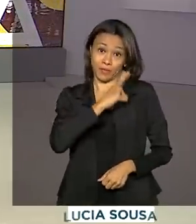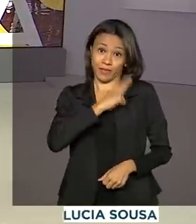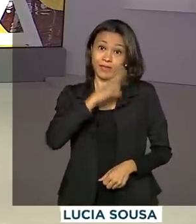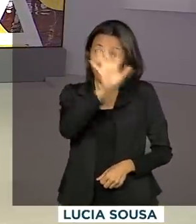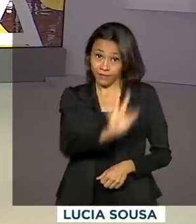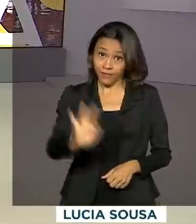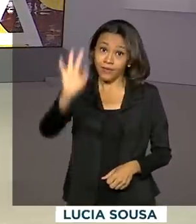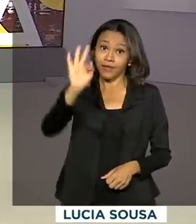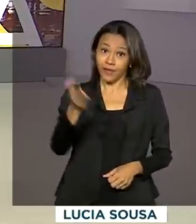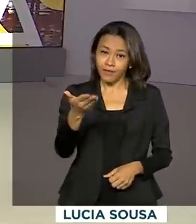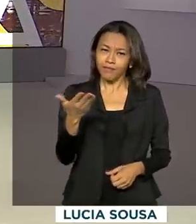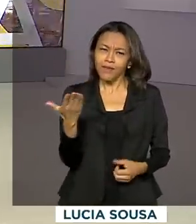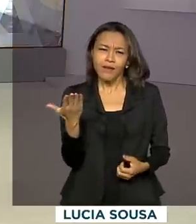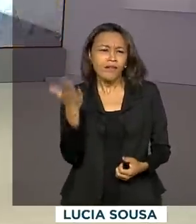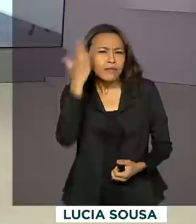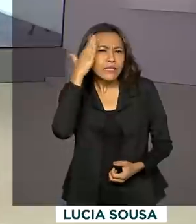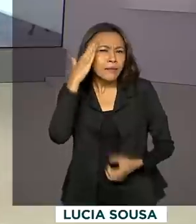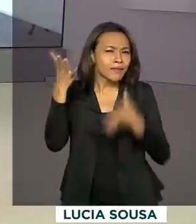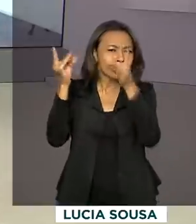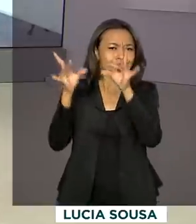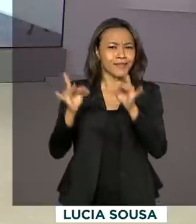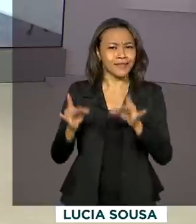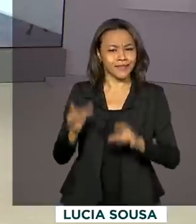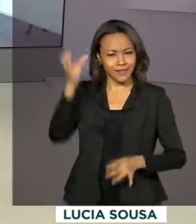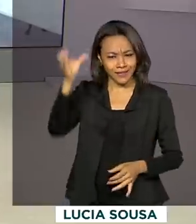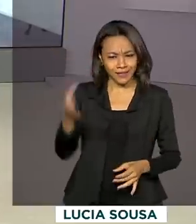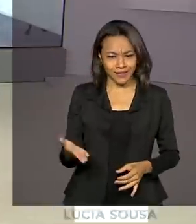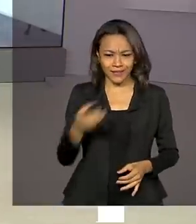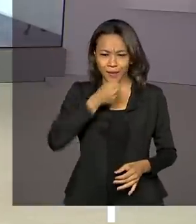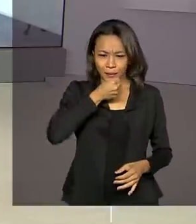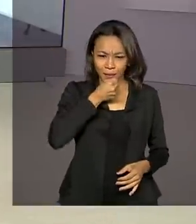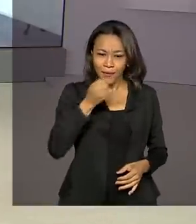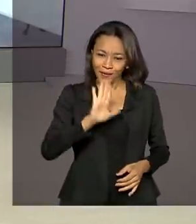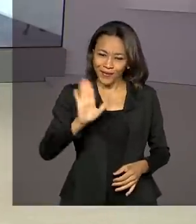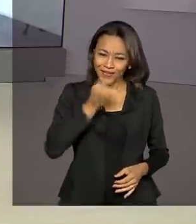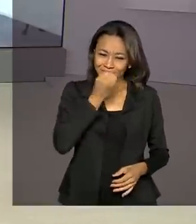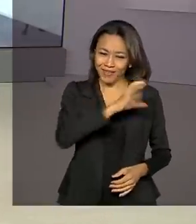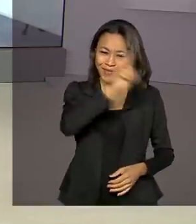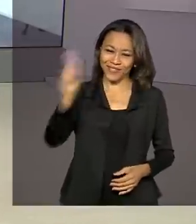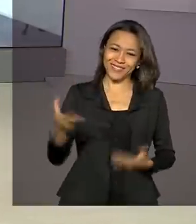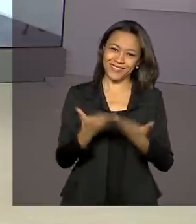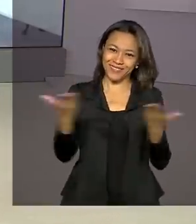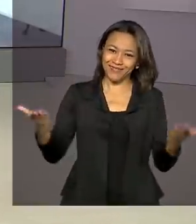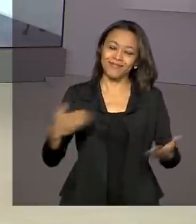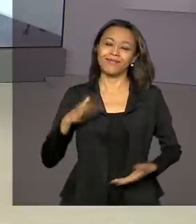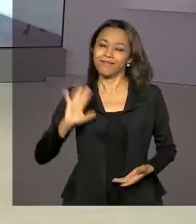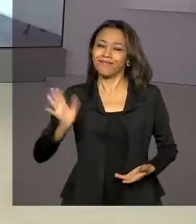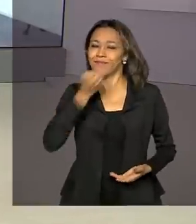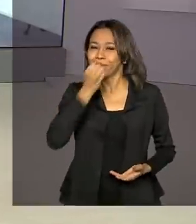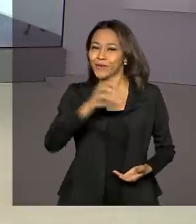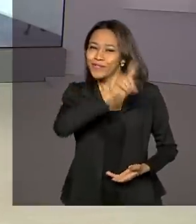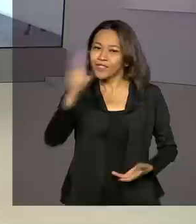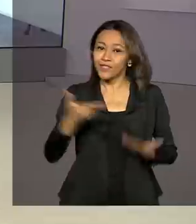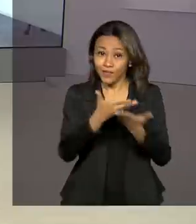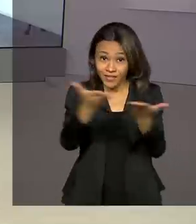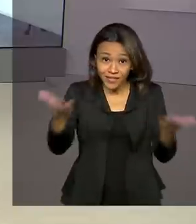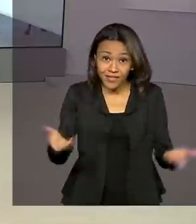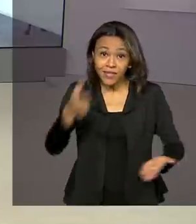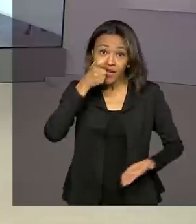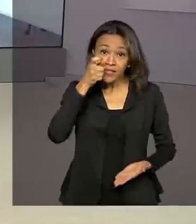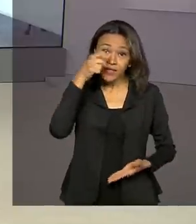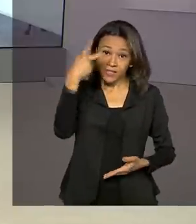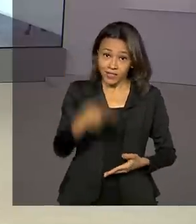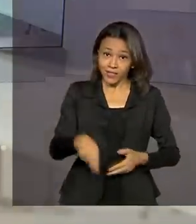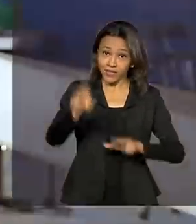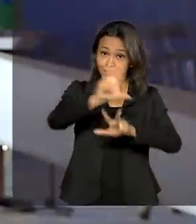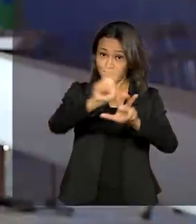Polícia Federal. Vamos saber os detalhes então com a repórter Luana Karen. Oi Luana, bom dia! Olá Renata, bom dia! Bom dia a todos que nos acompanham aqui na